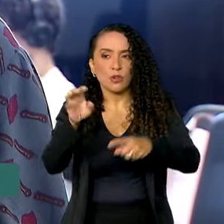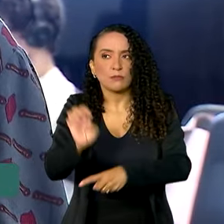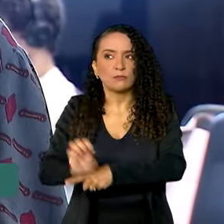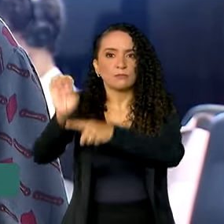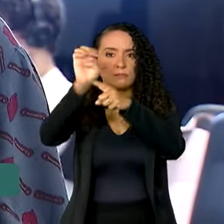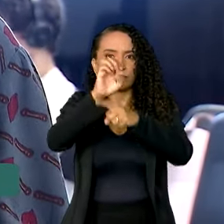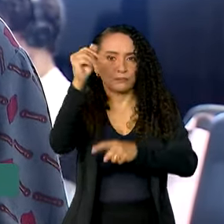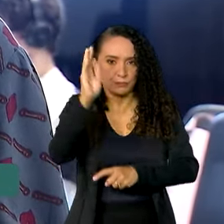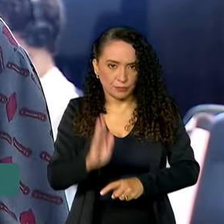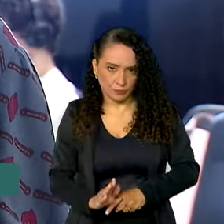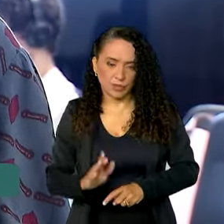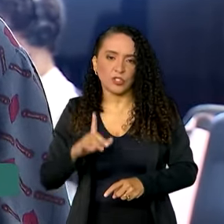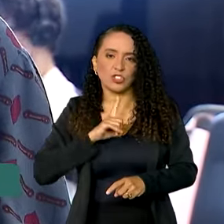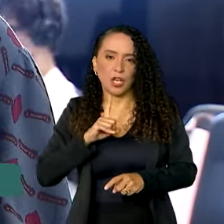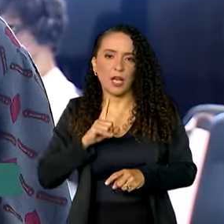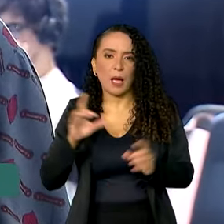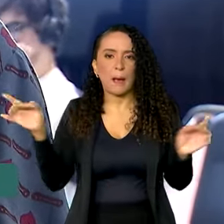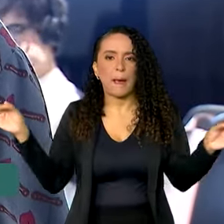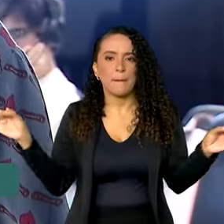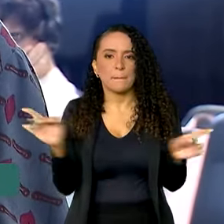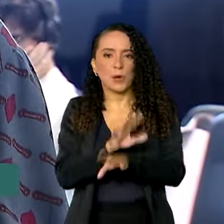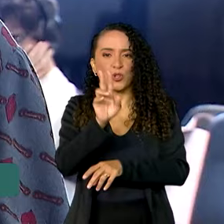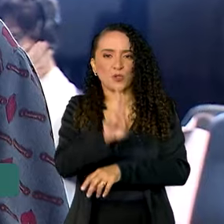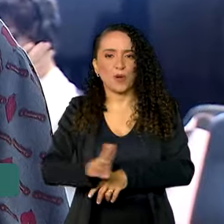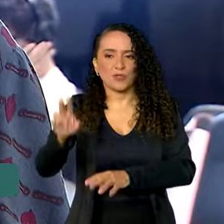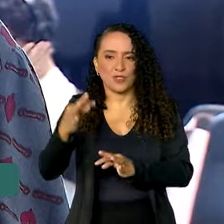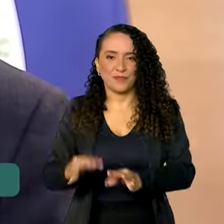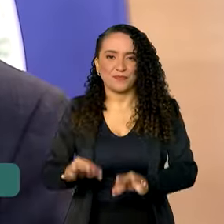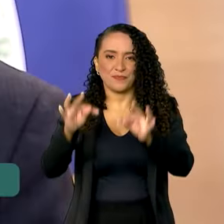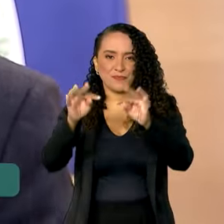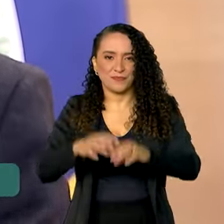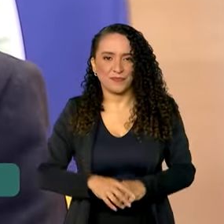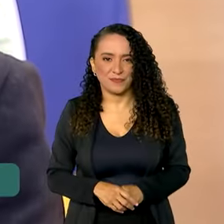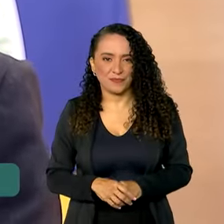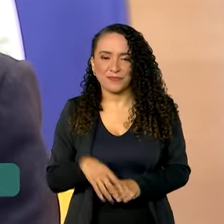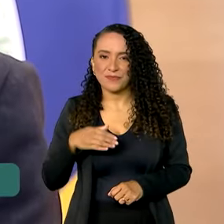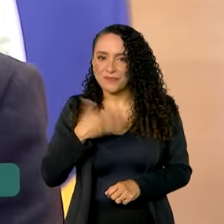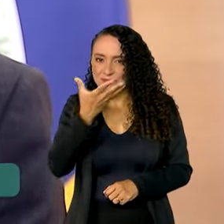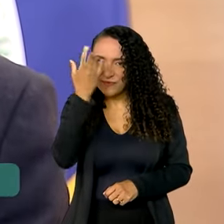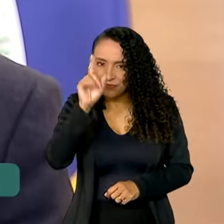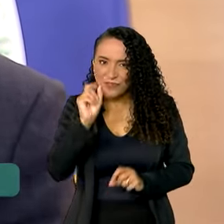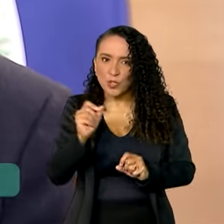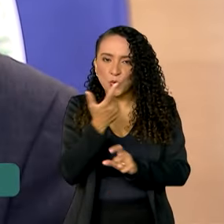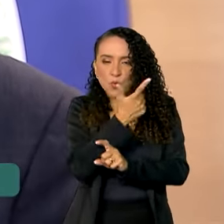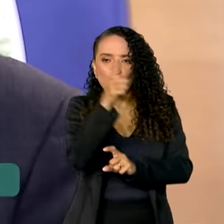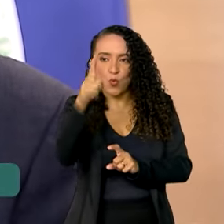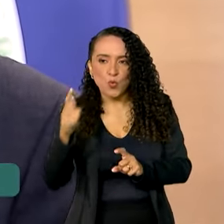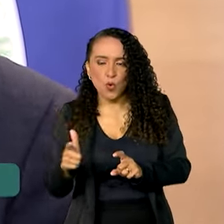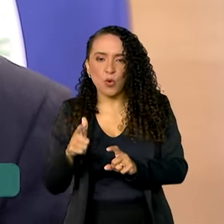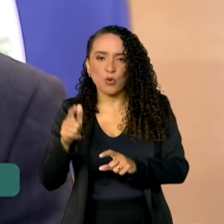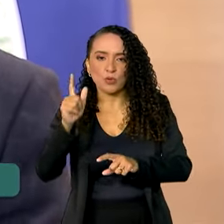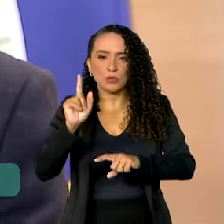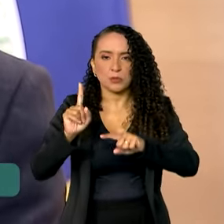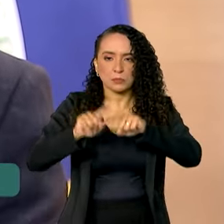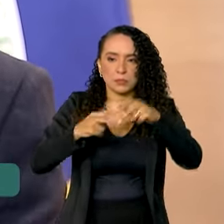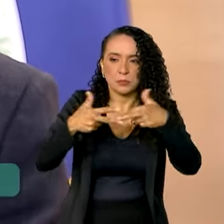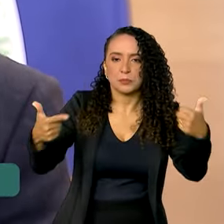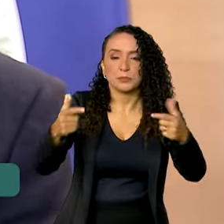estados brasileiros estejam prontos para usar a tecnologia. Não esquecendo que os outros meios de